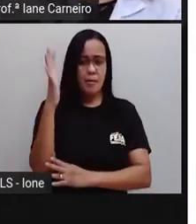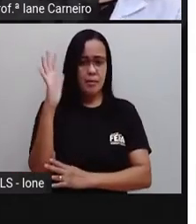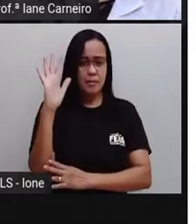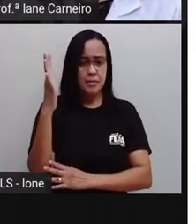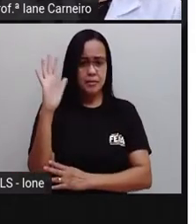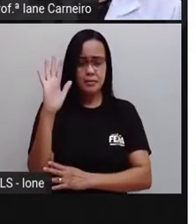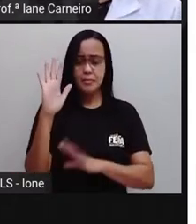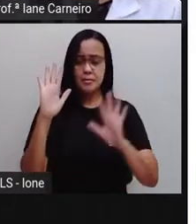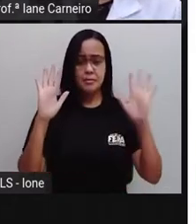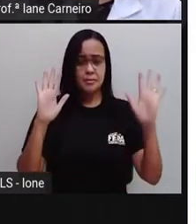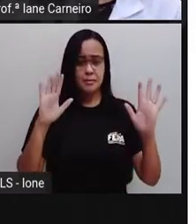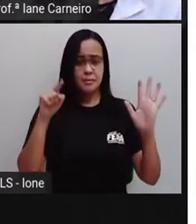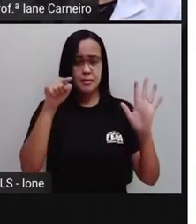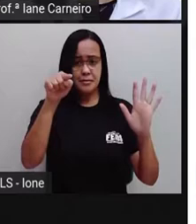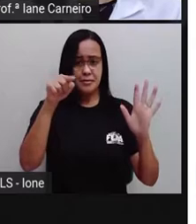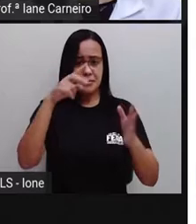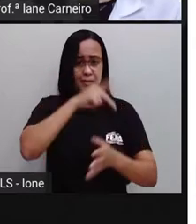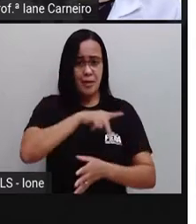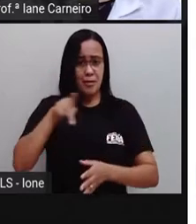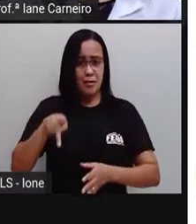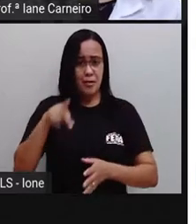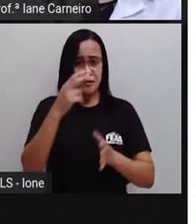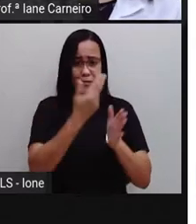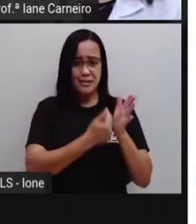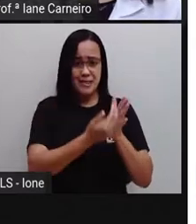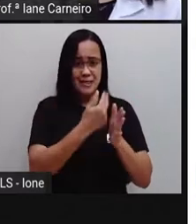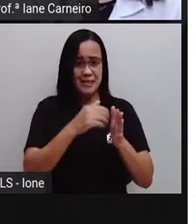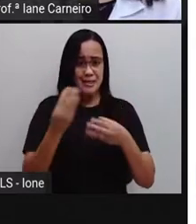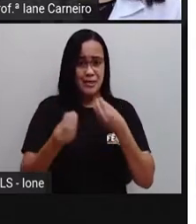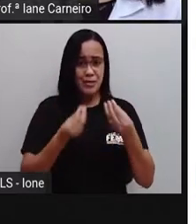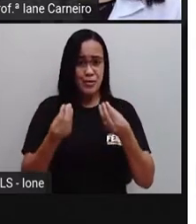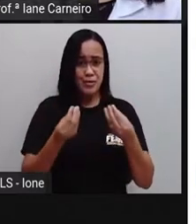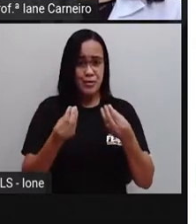né? Que a Pró está levantando a mão. Quem sabe me dizer?